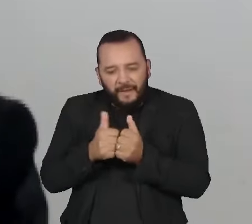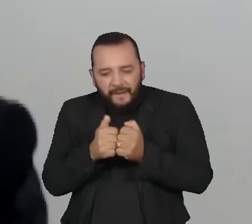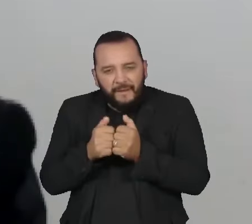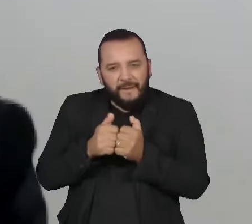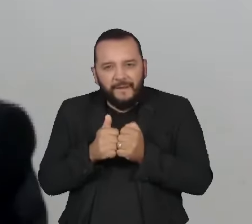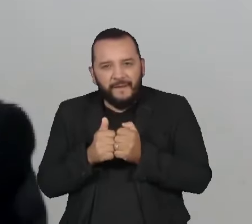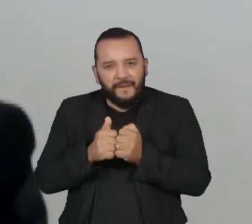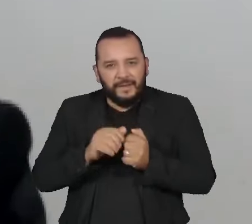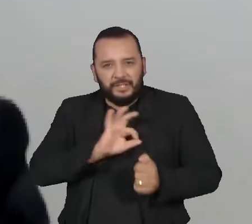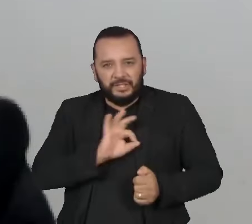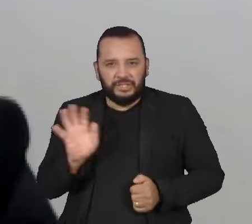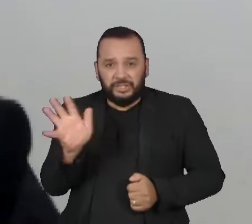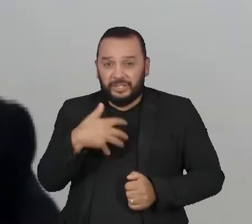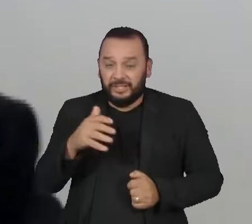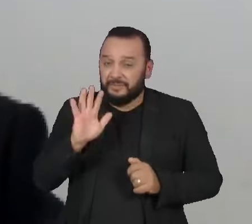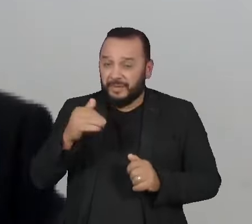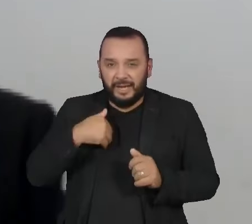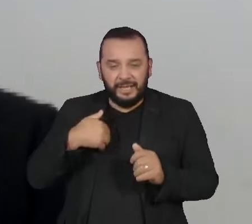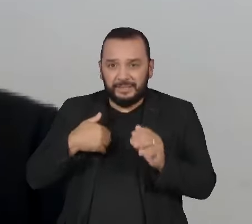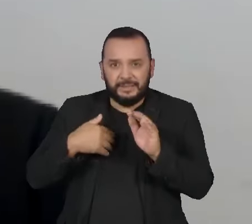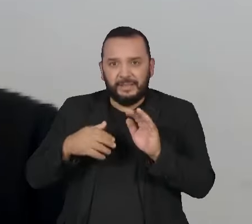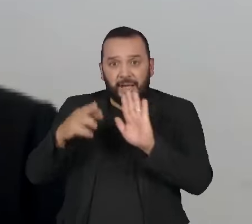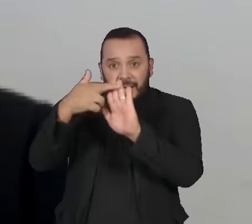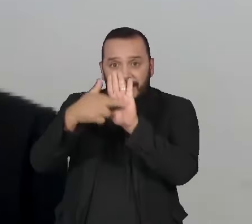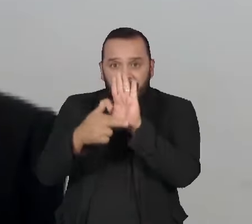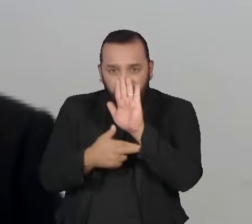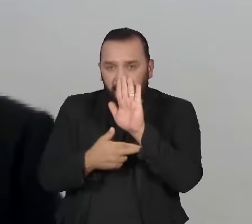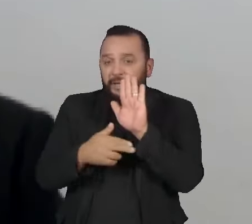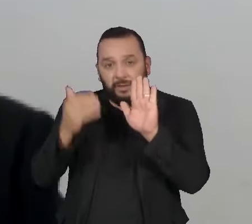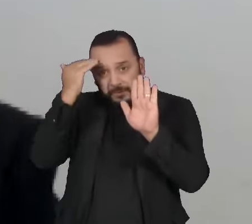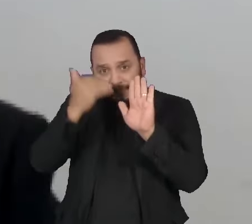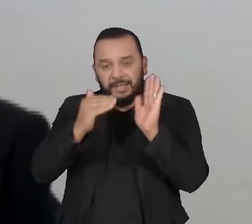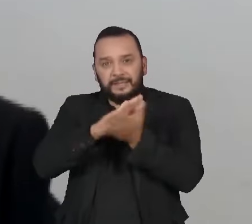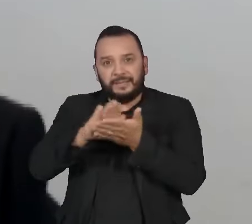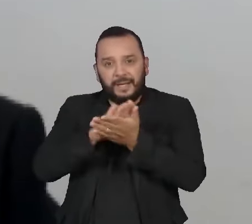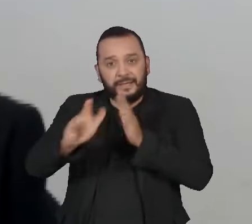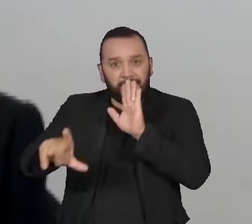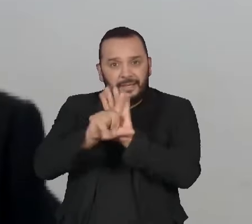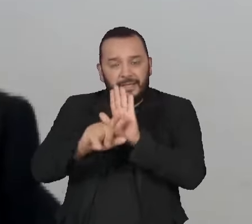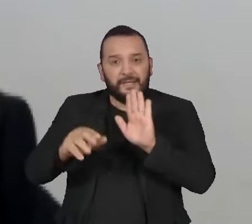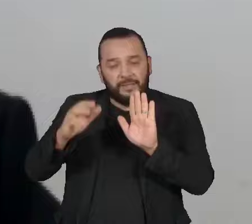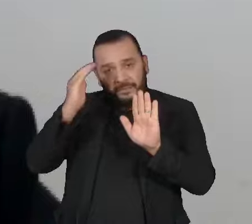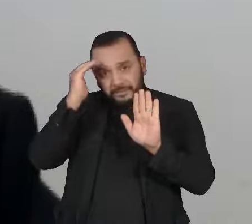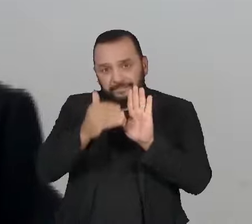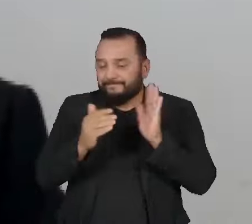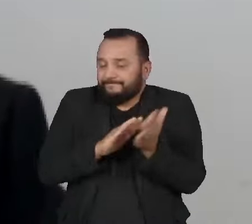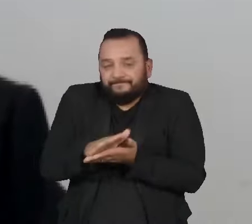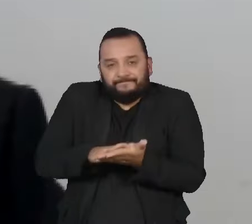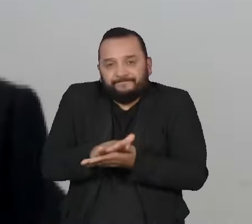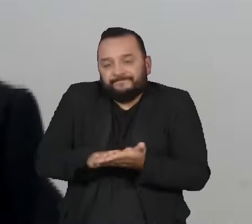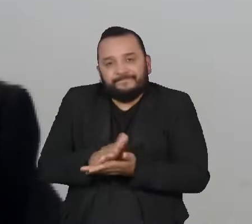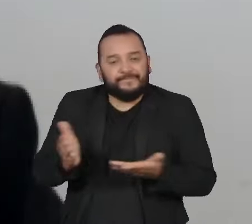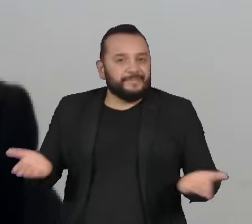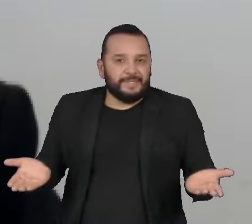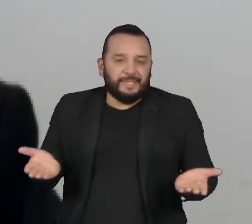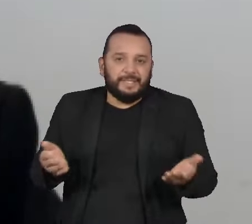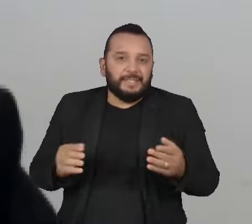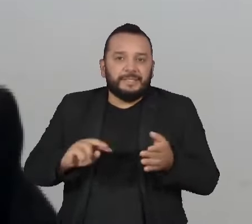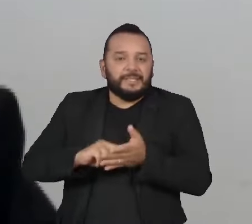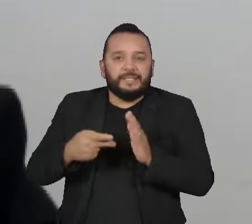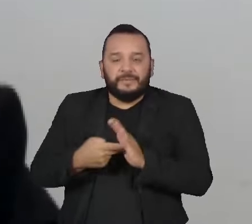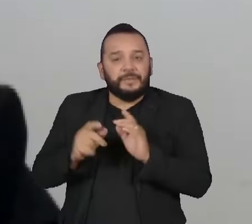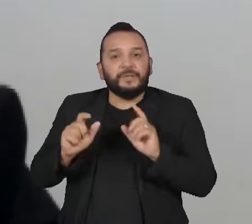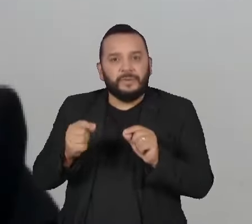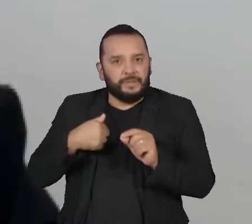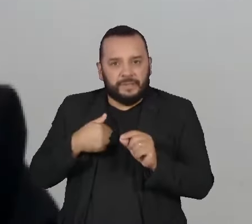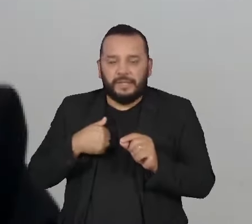aos dítames legais, ao que o Ministério da Fazenda e a lei propõem em relação a essa atividade, não estão promovendo